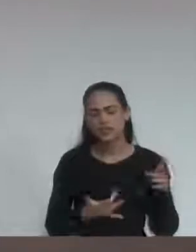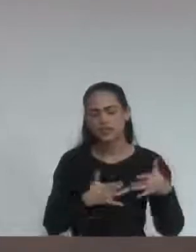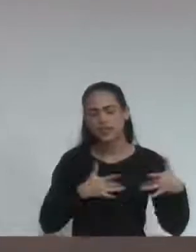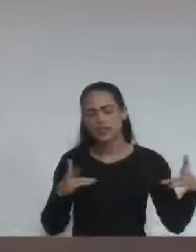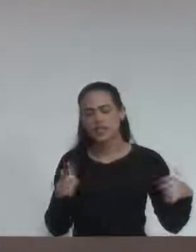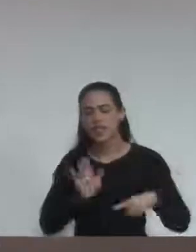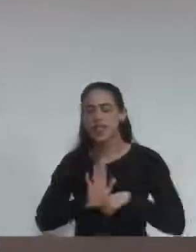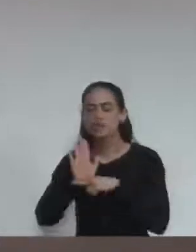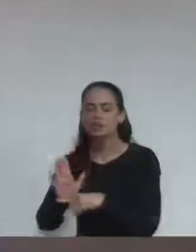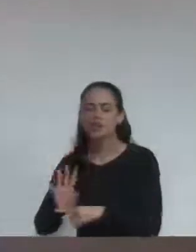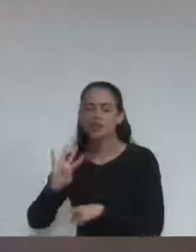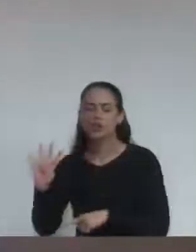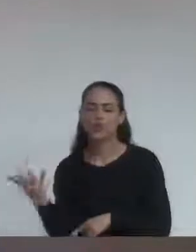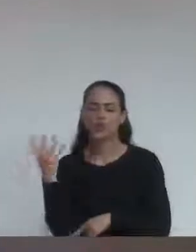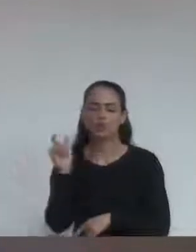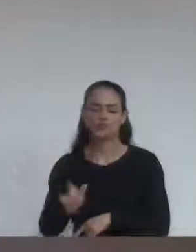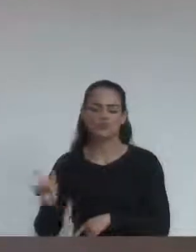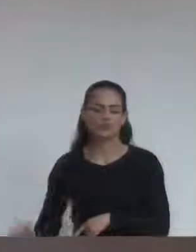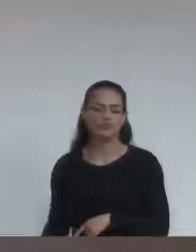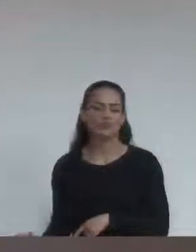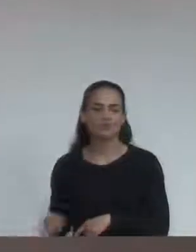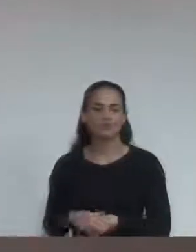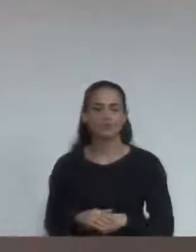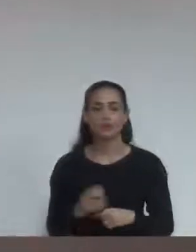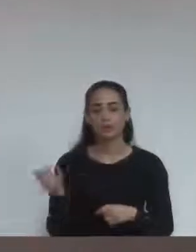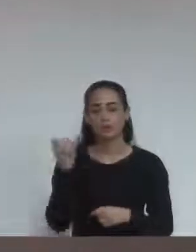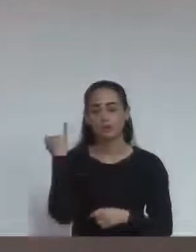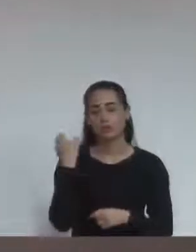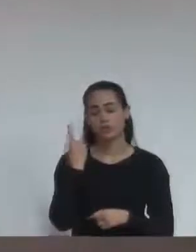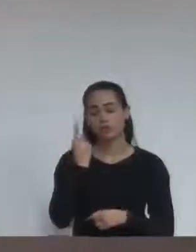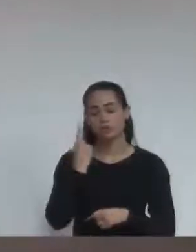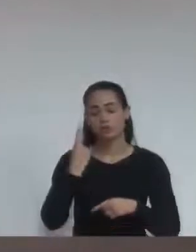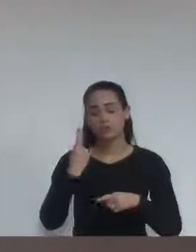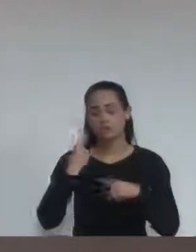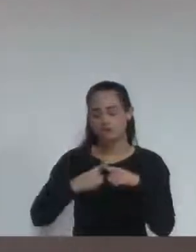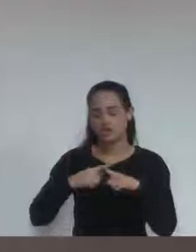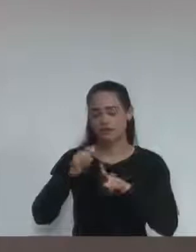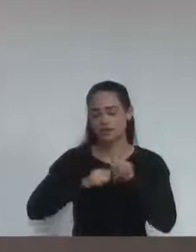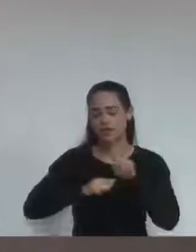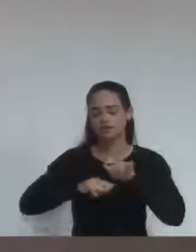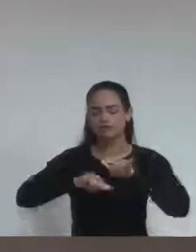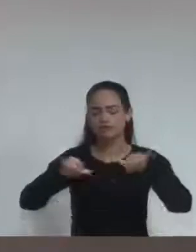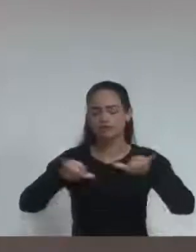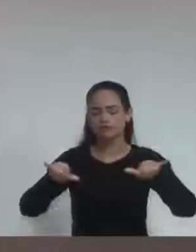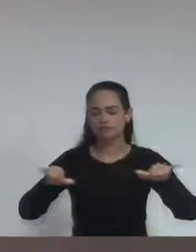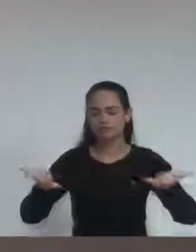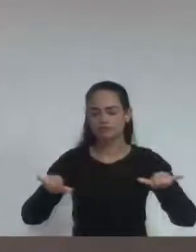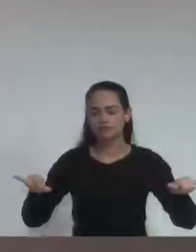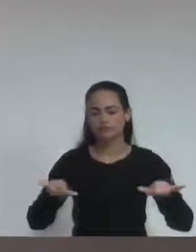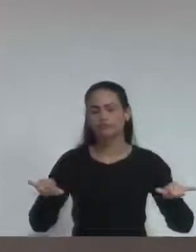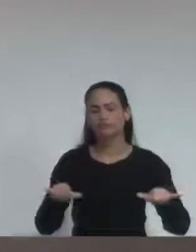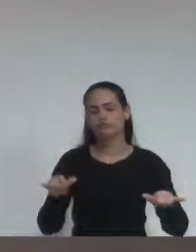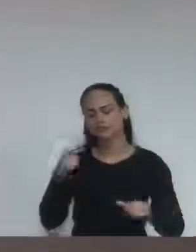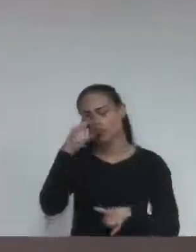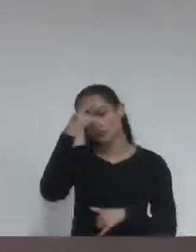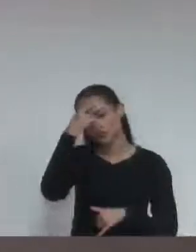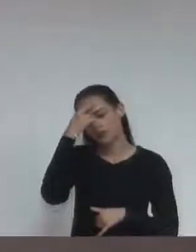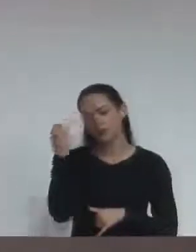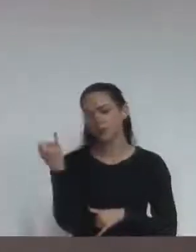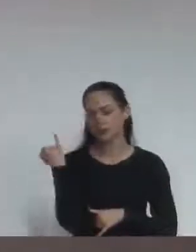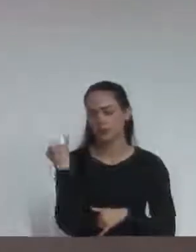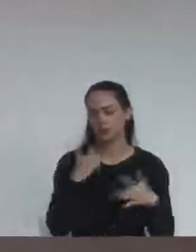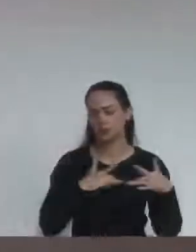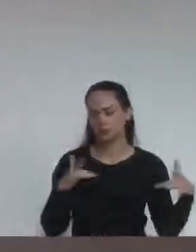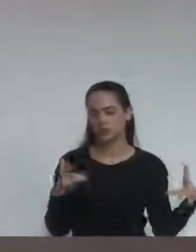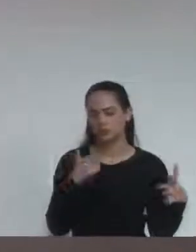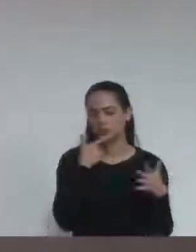uma vez por mês esse trabalho para que se tenha doação. Então, parabéns, Tiago e César, pelo trabalho, está dado o recado. Vamos